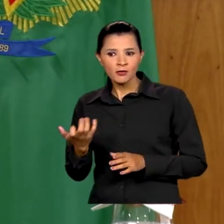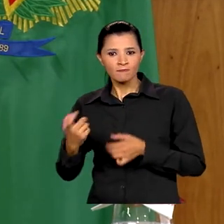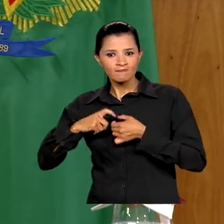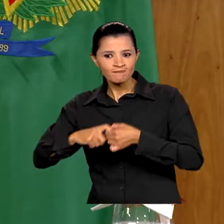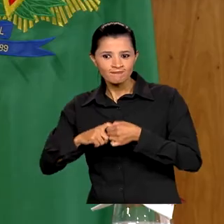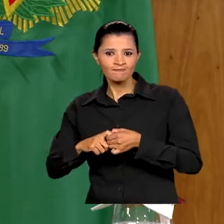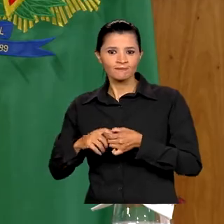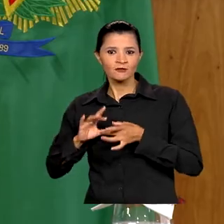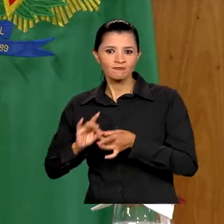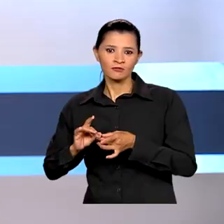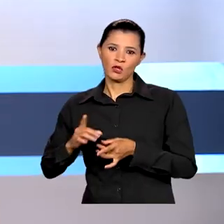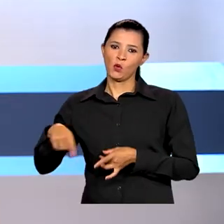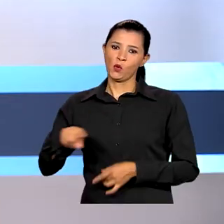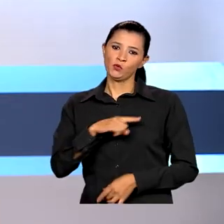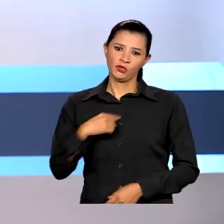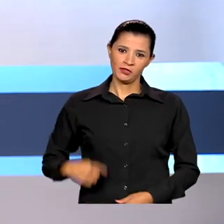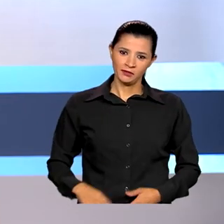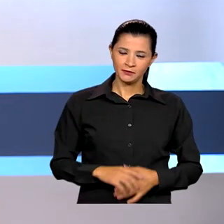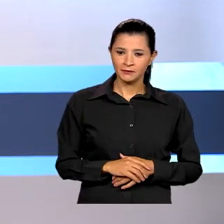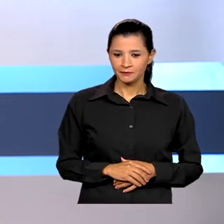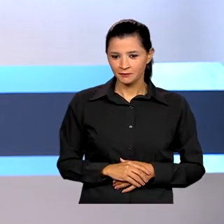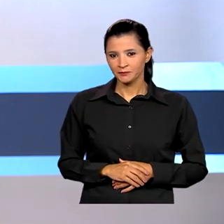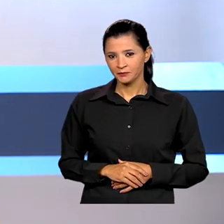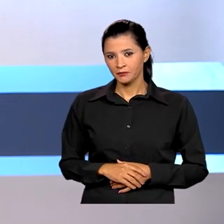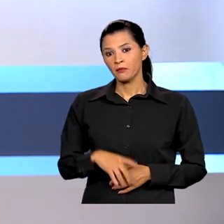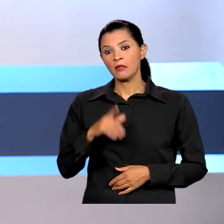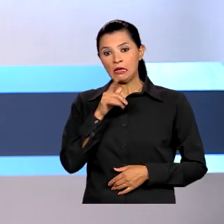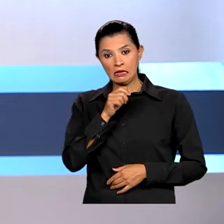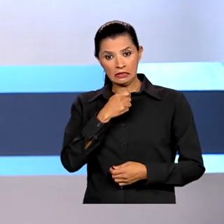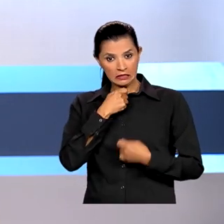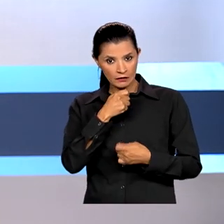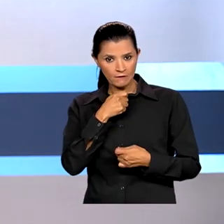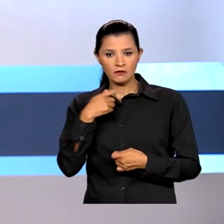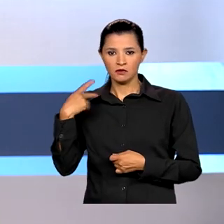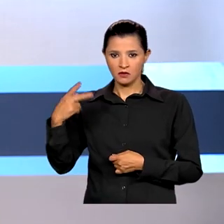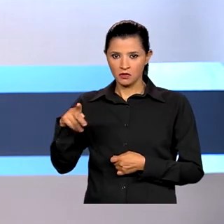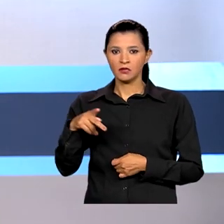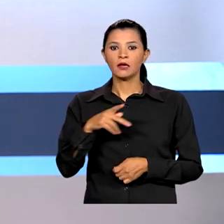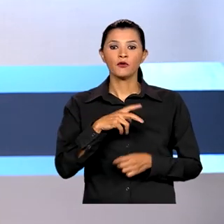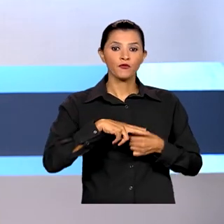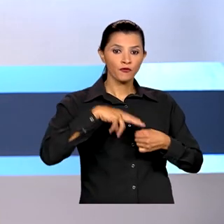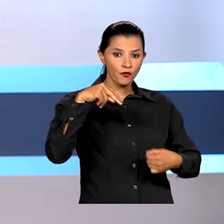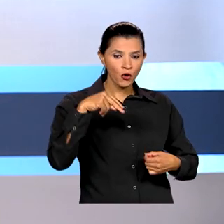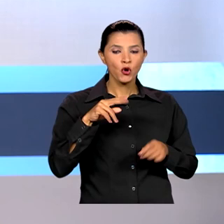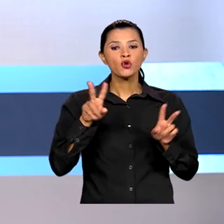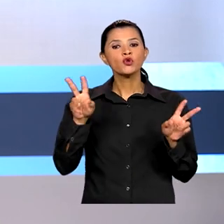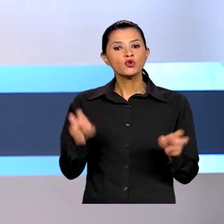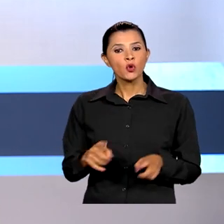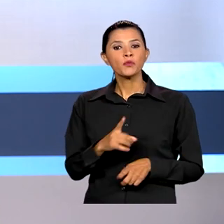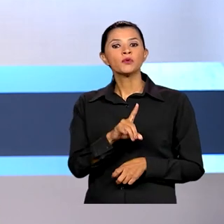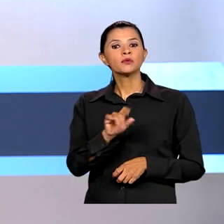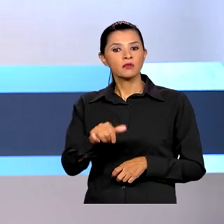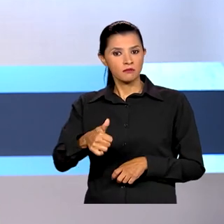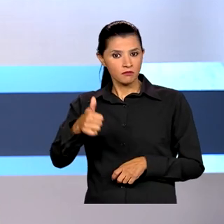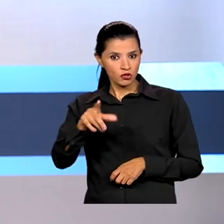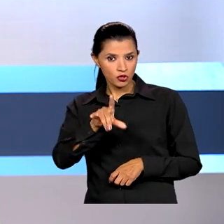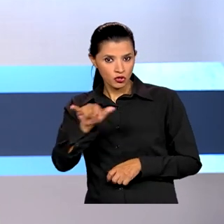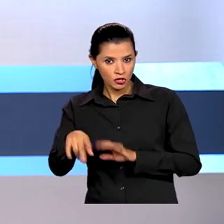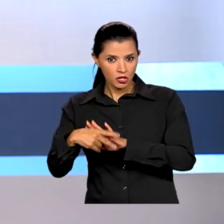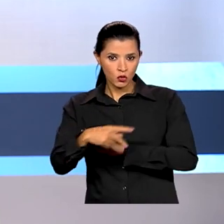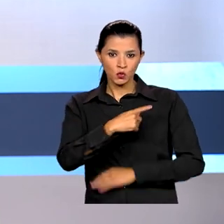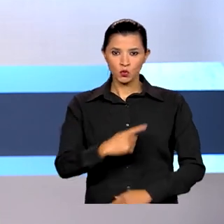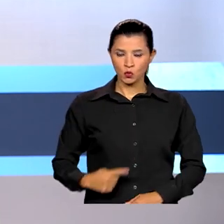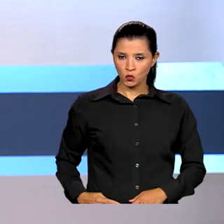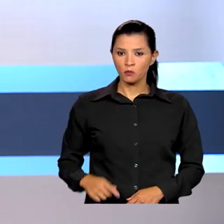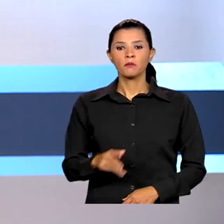parceria com os chineses. E ainda na entrevista exclusiva à Voz do Brasil sobre os 100 primeiros dias do governo, o